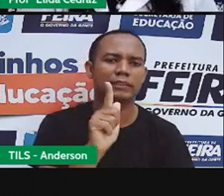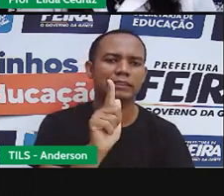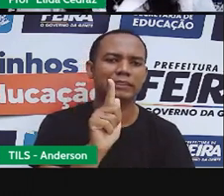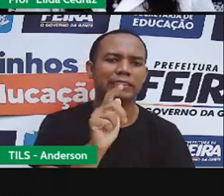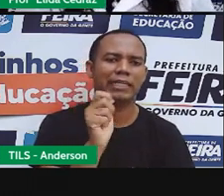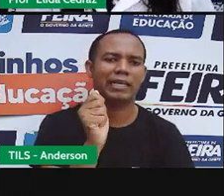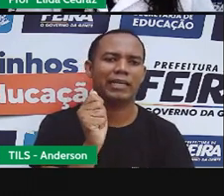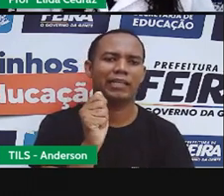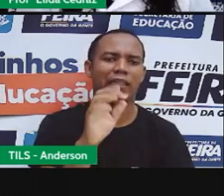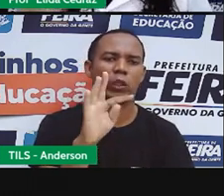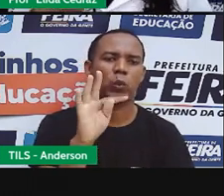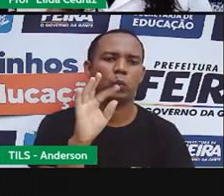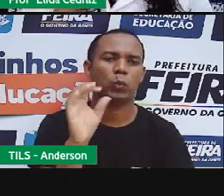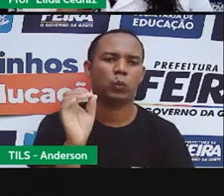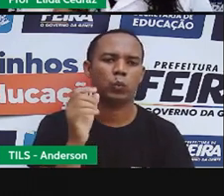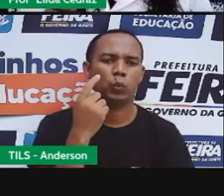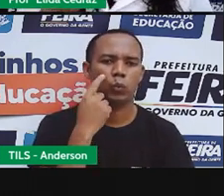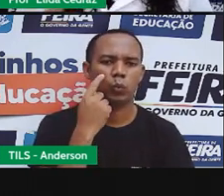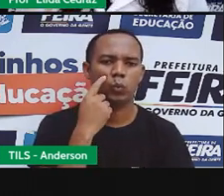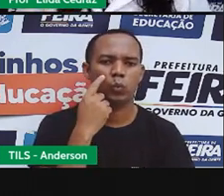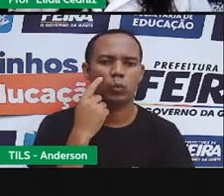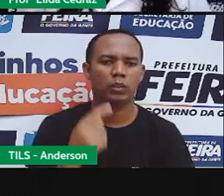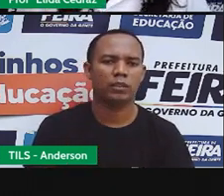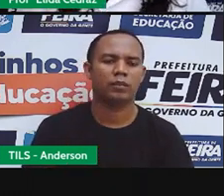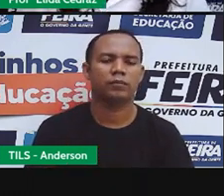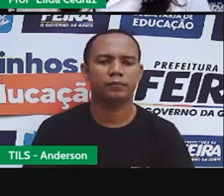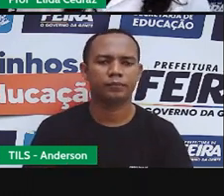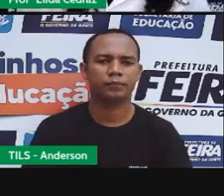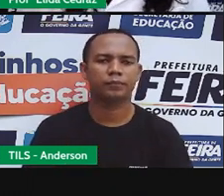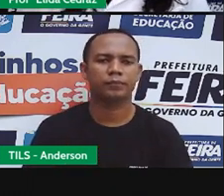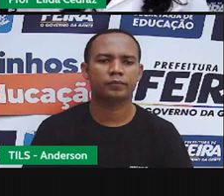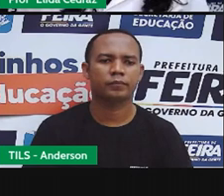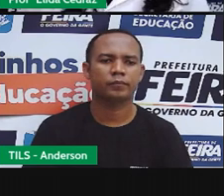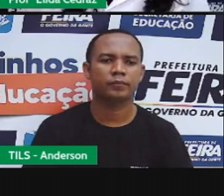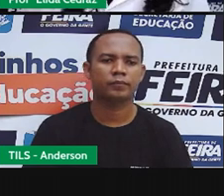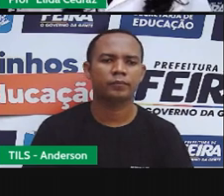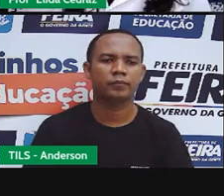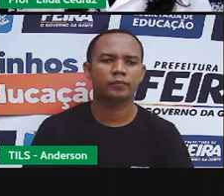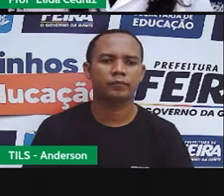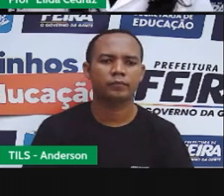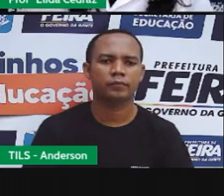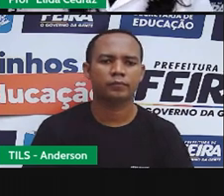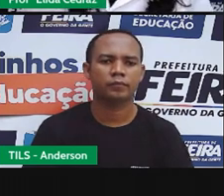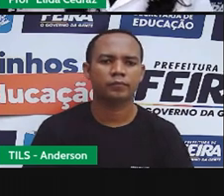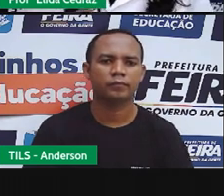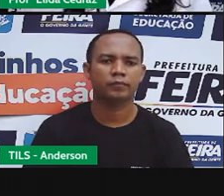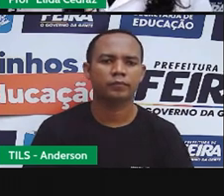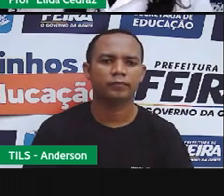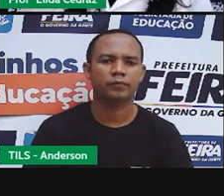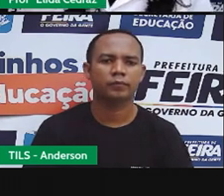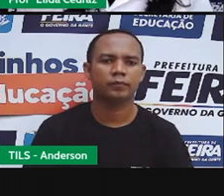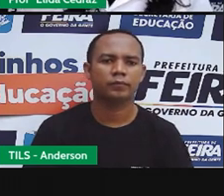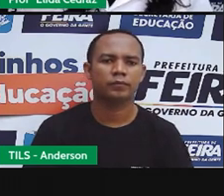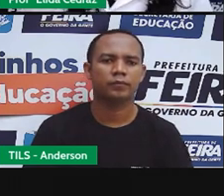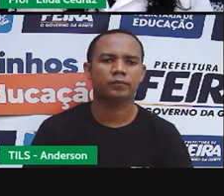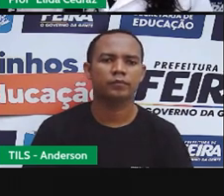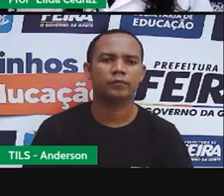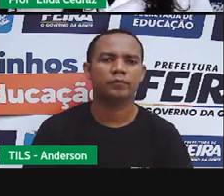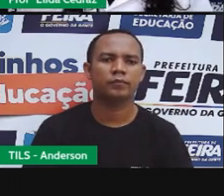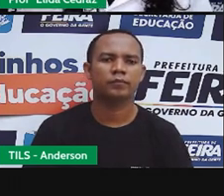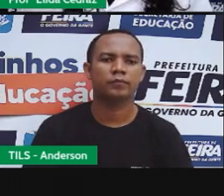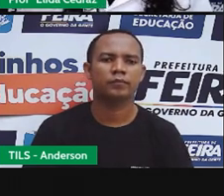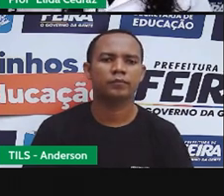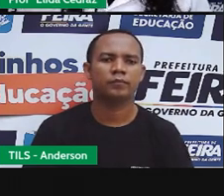Gato. Gato. Gato. você vai ter que completar as palavrinhas com Gá, Gó